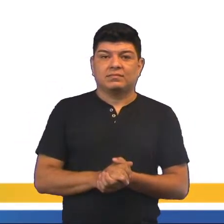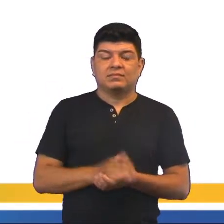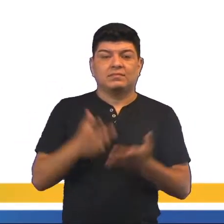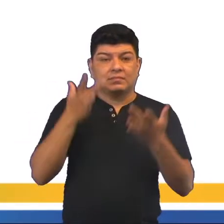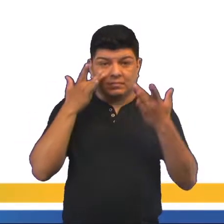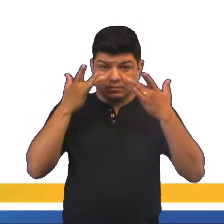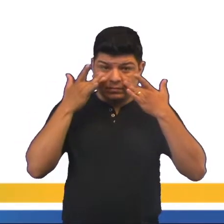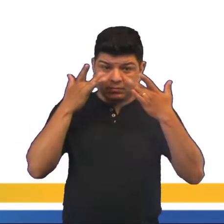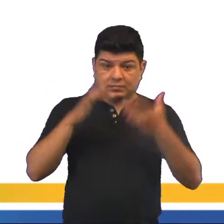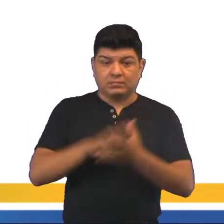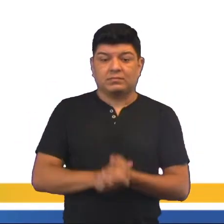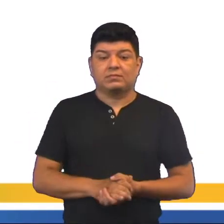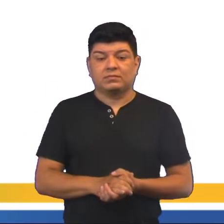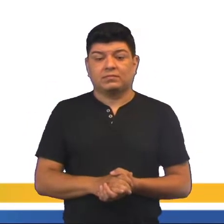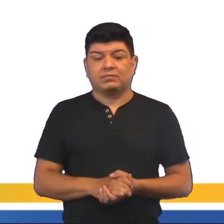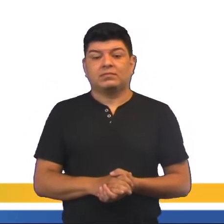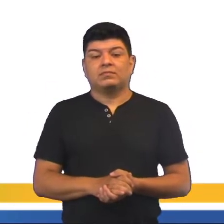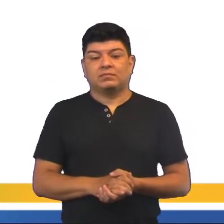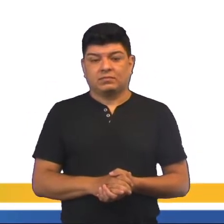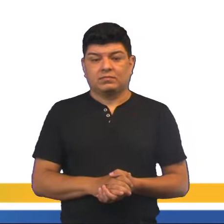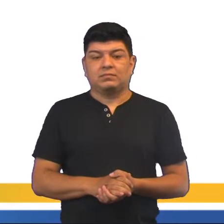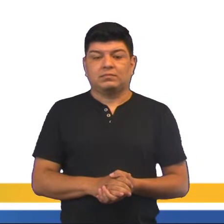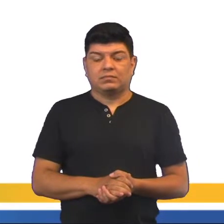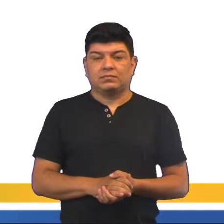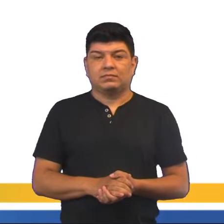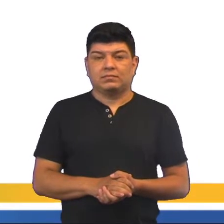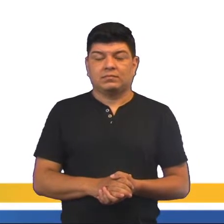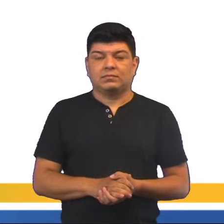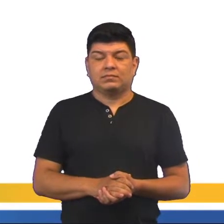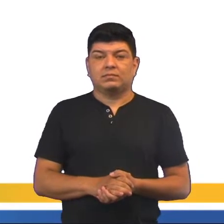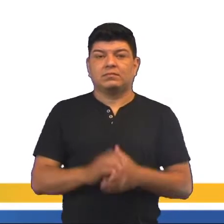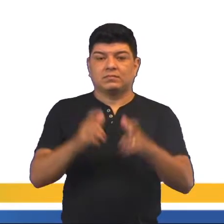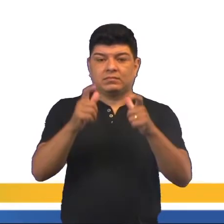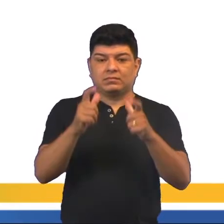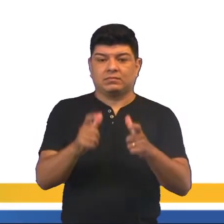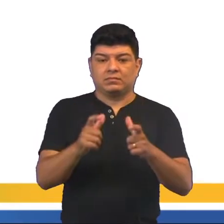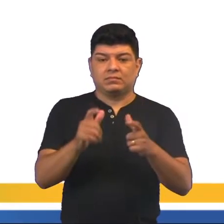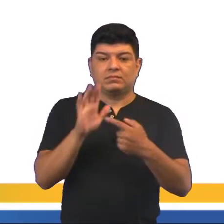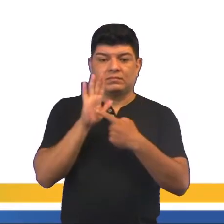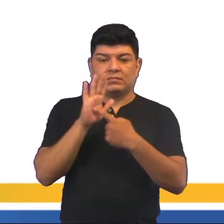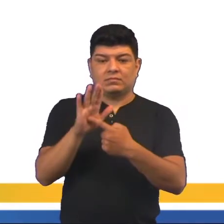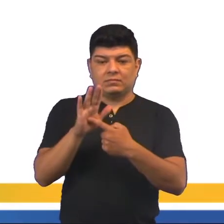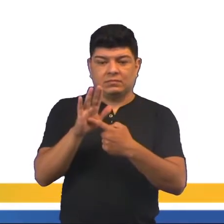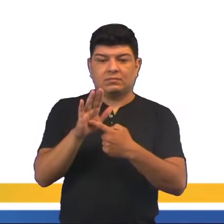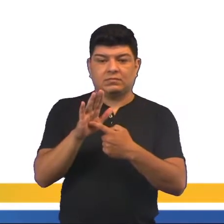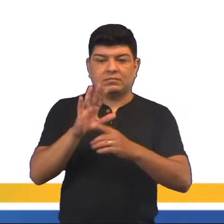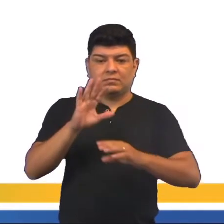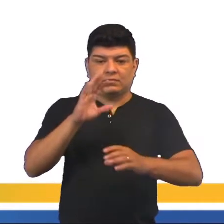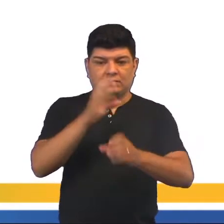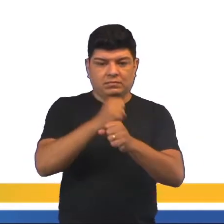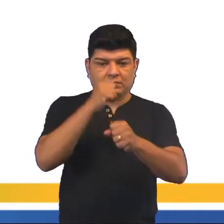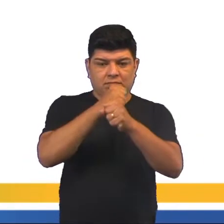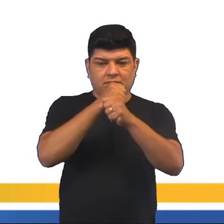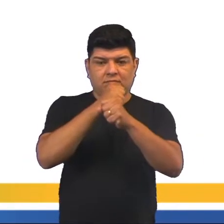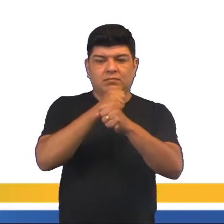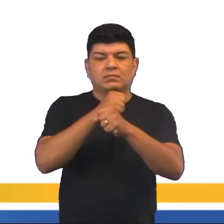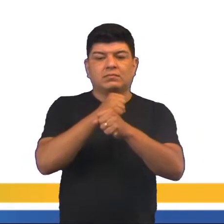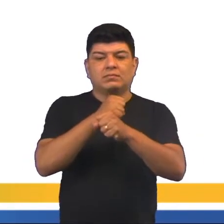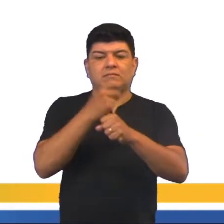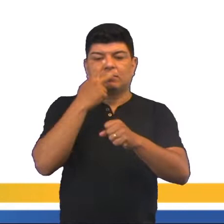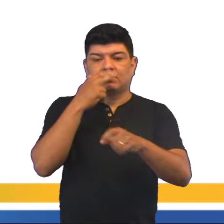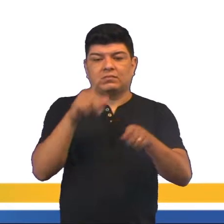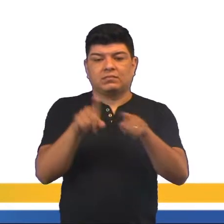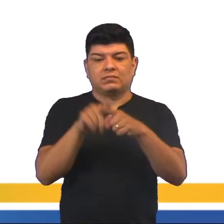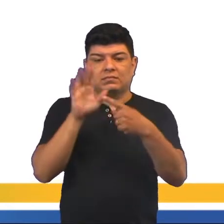são os seguintes. Teatro, lógico, que é o local construído para a ação dramática,